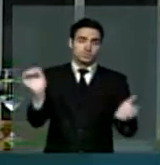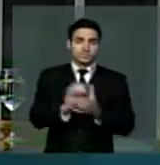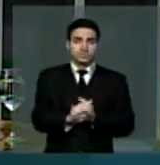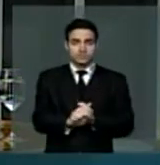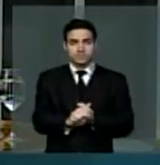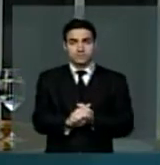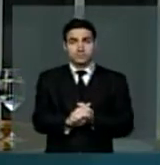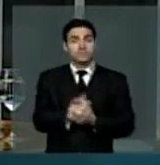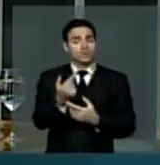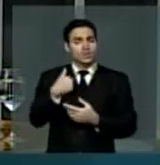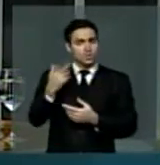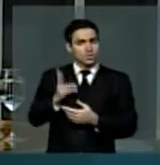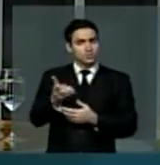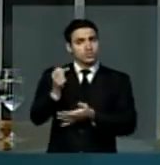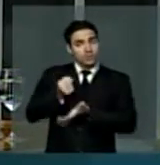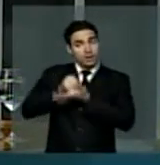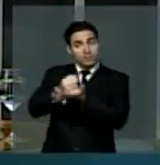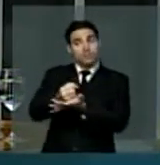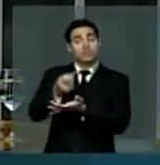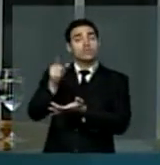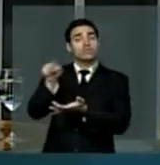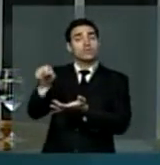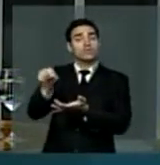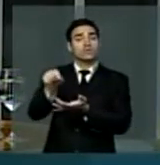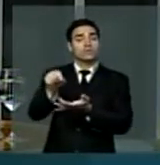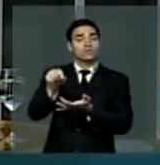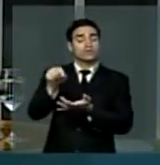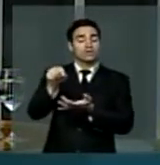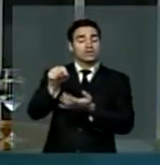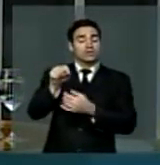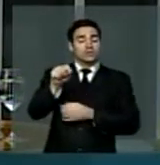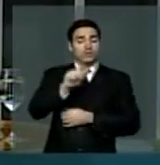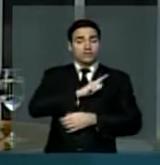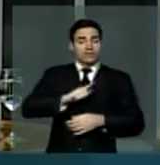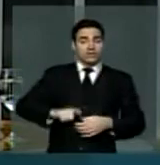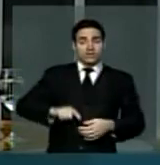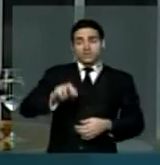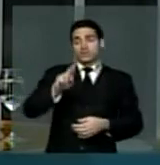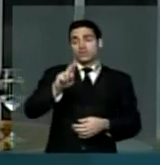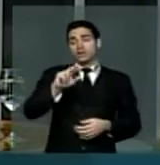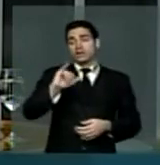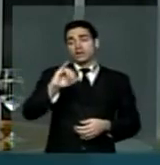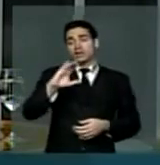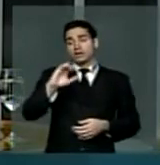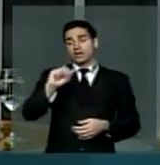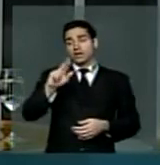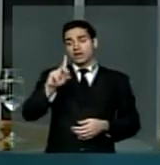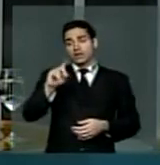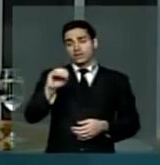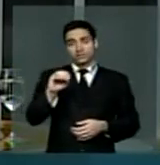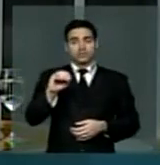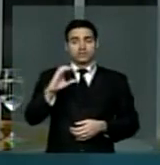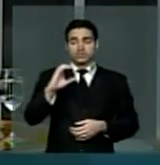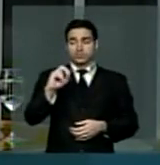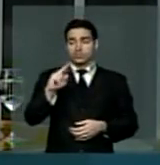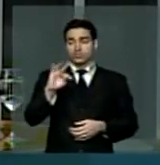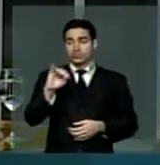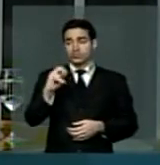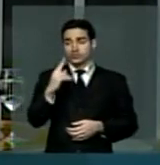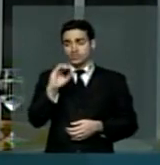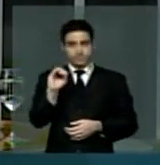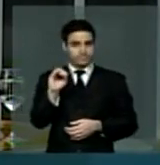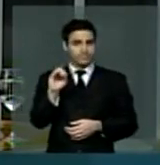Continuo apoiando o governo do companheiro Ricardo Coutinho, o maior aliado do governo Dilma